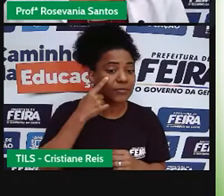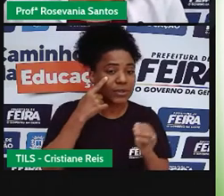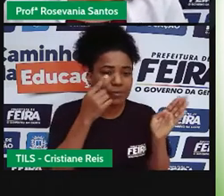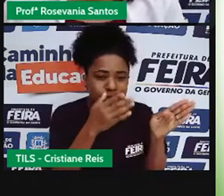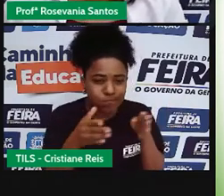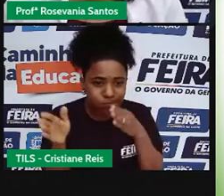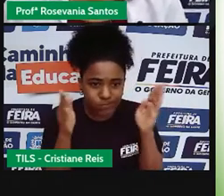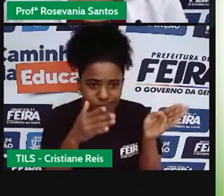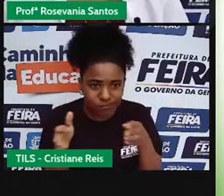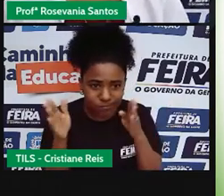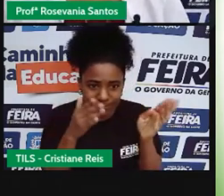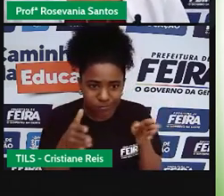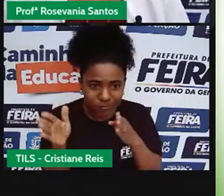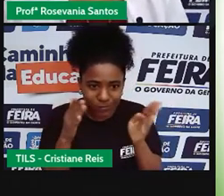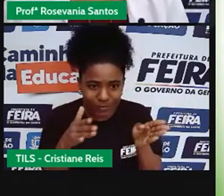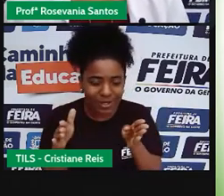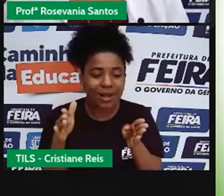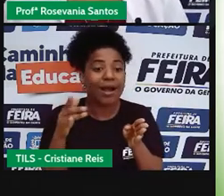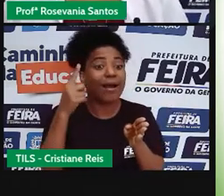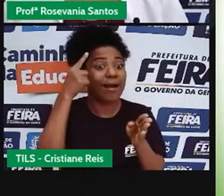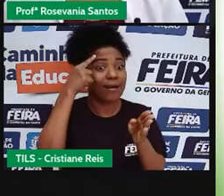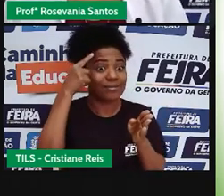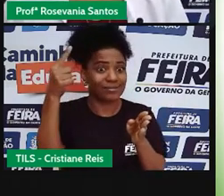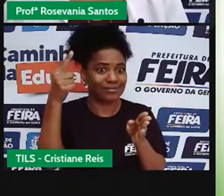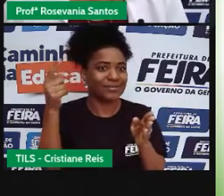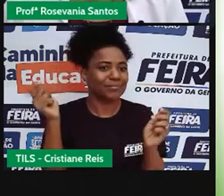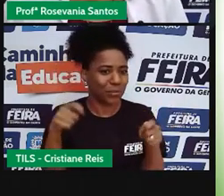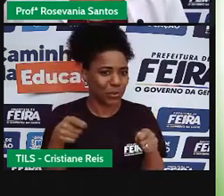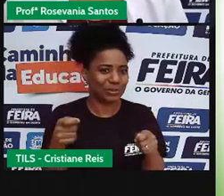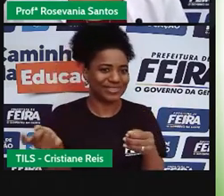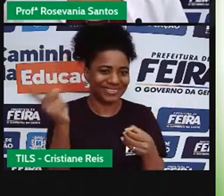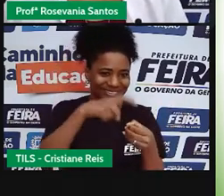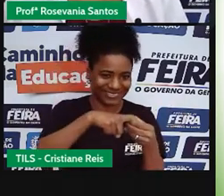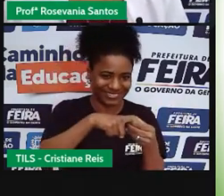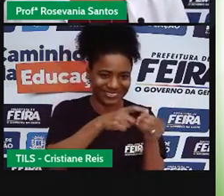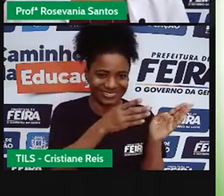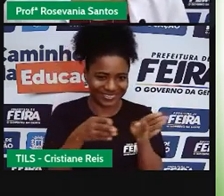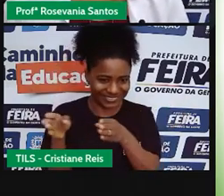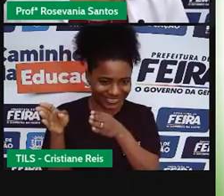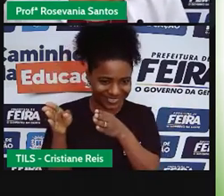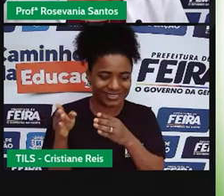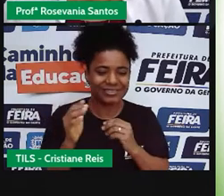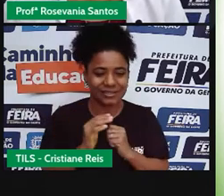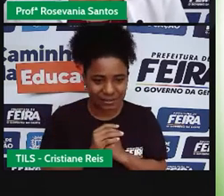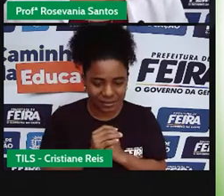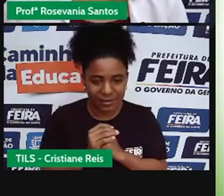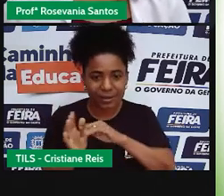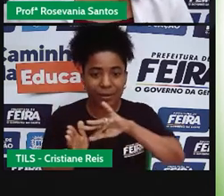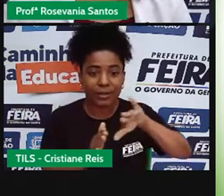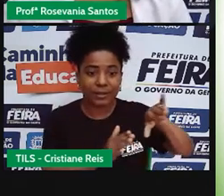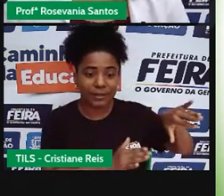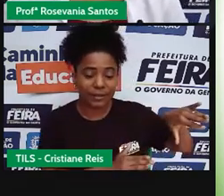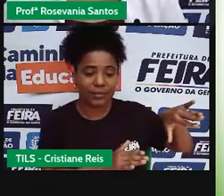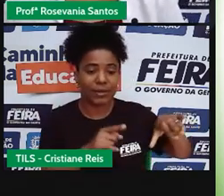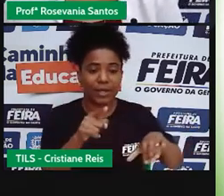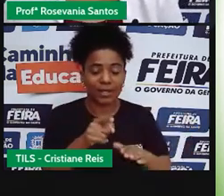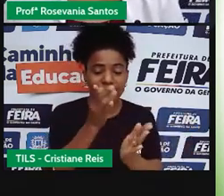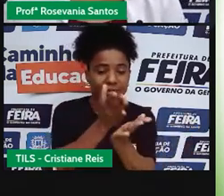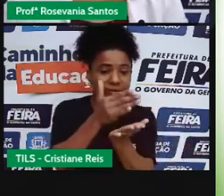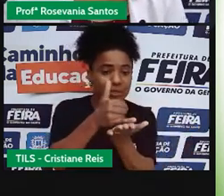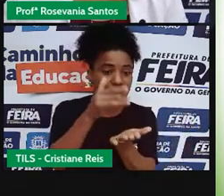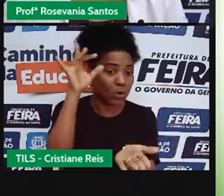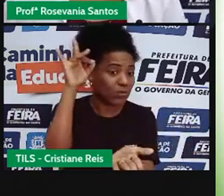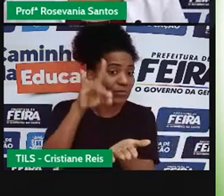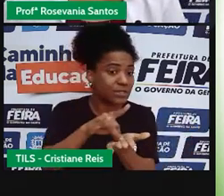direitinho, a precisa voltar agora. Então, essa é a divisão atual, né, a divisão oficial, né, do nosso território